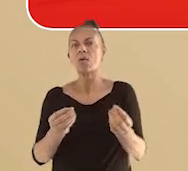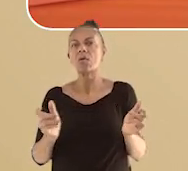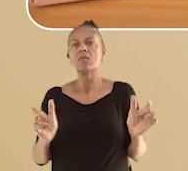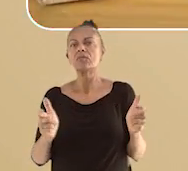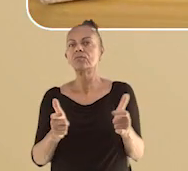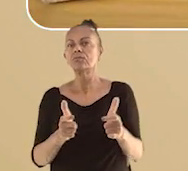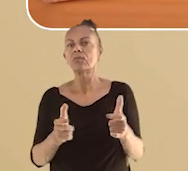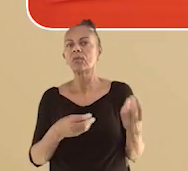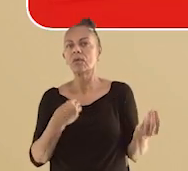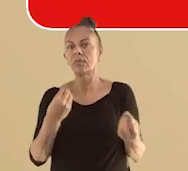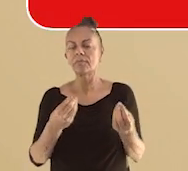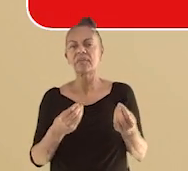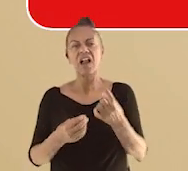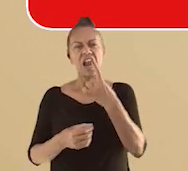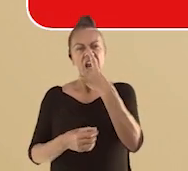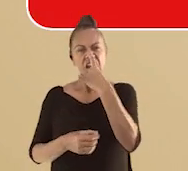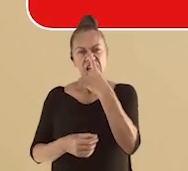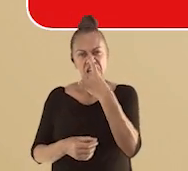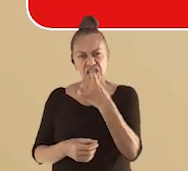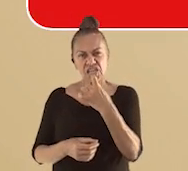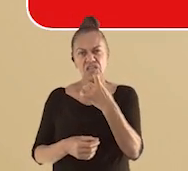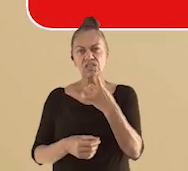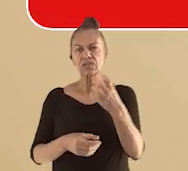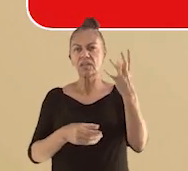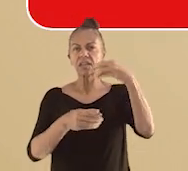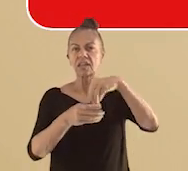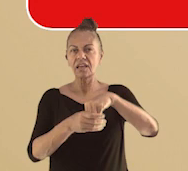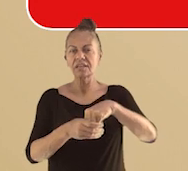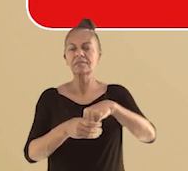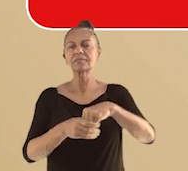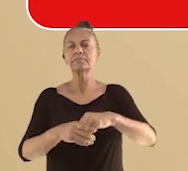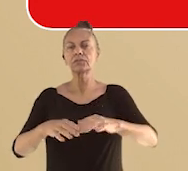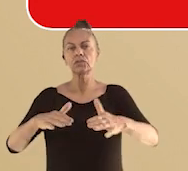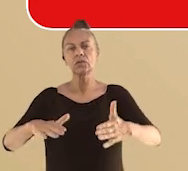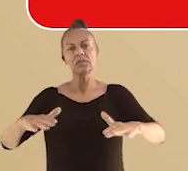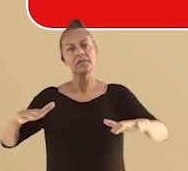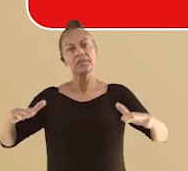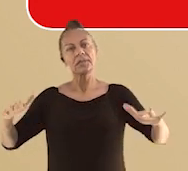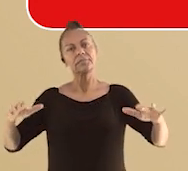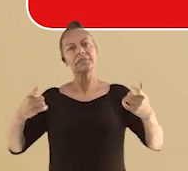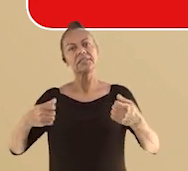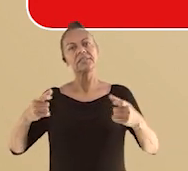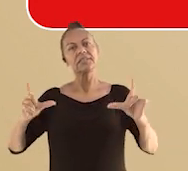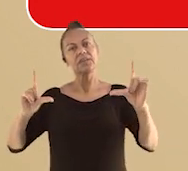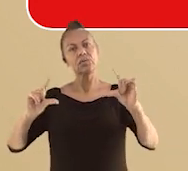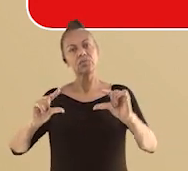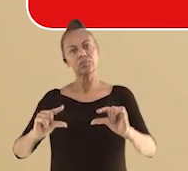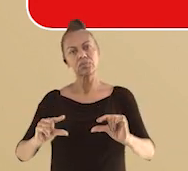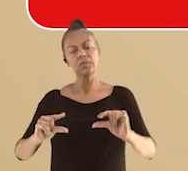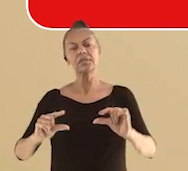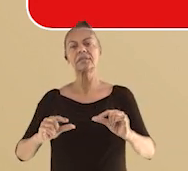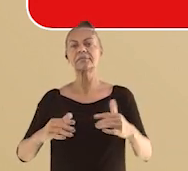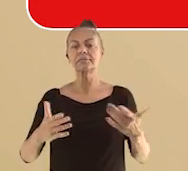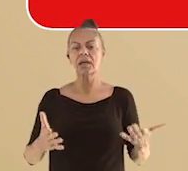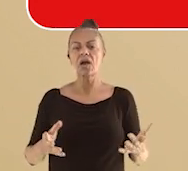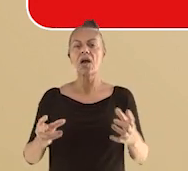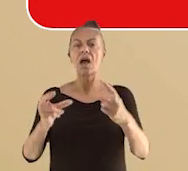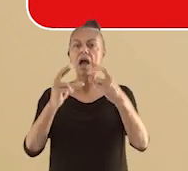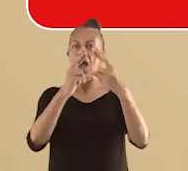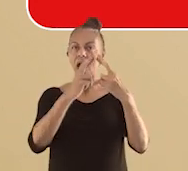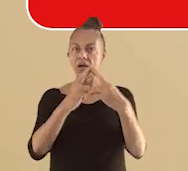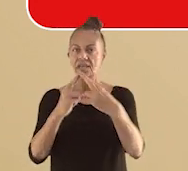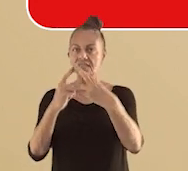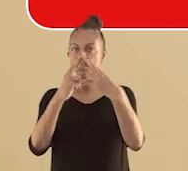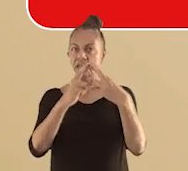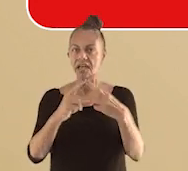desastres é diminuir o número de lixo plástico que vai parar nos mares e oceanos. Para isso, a